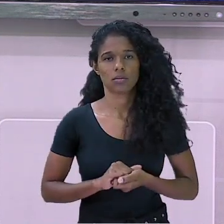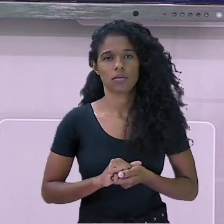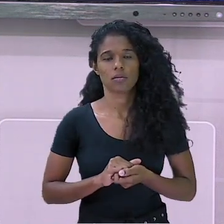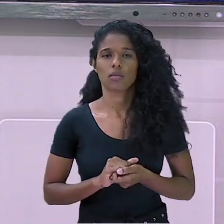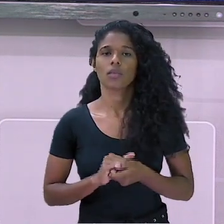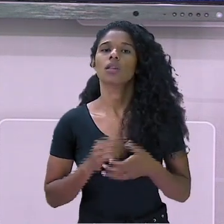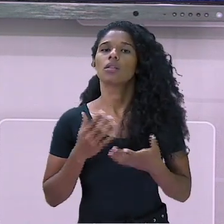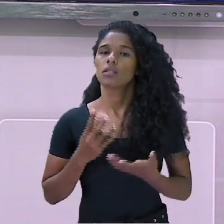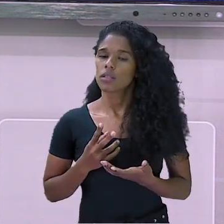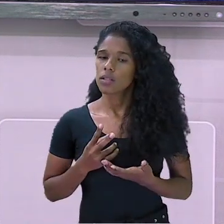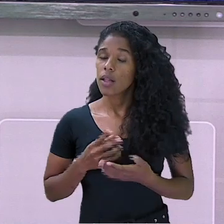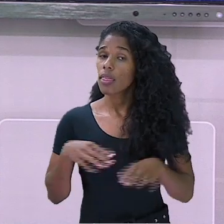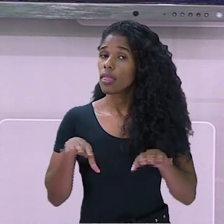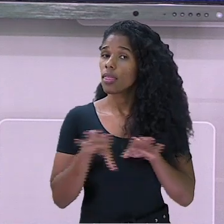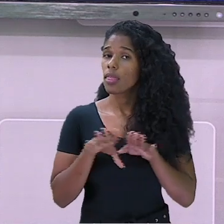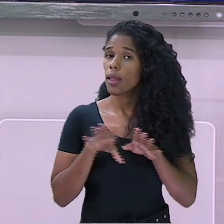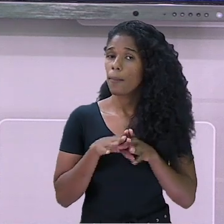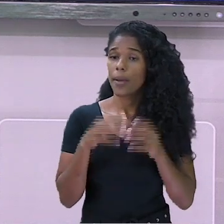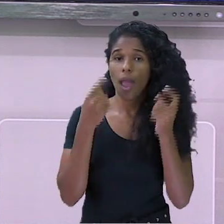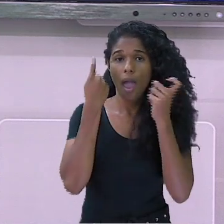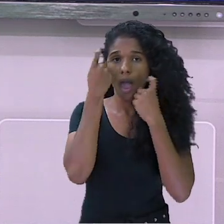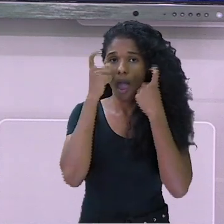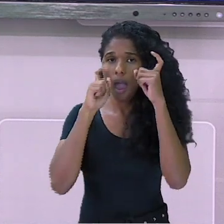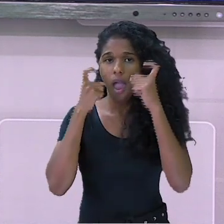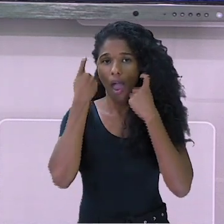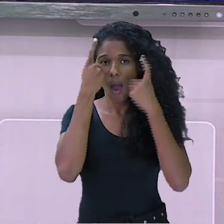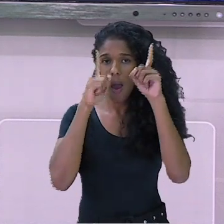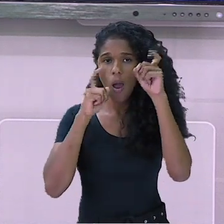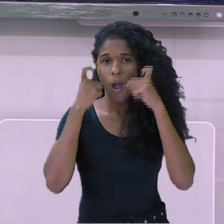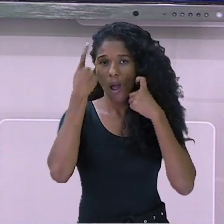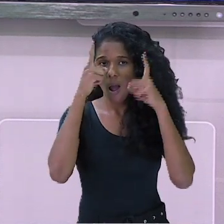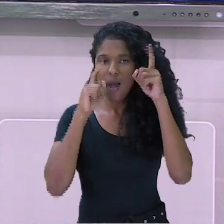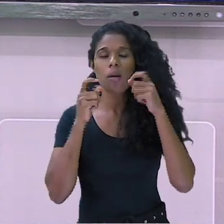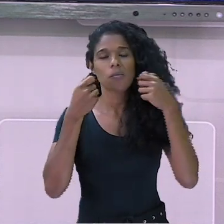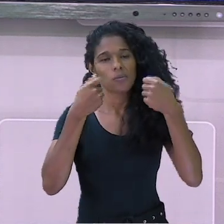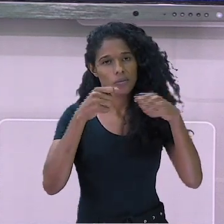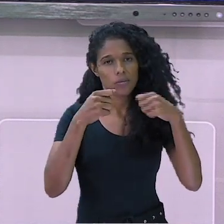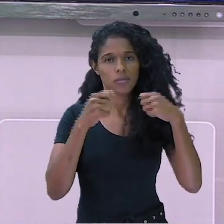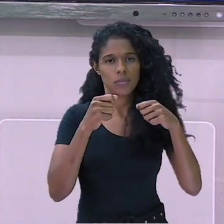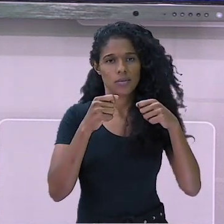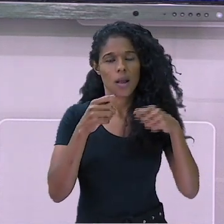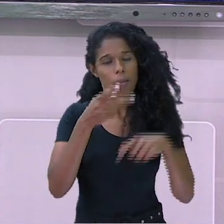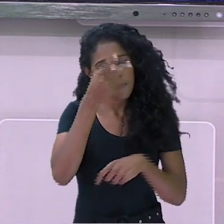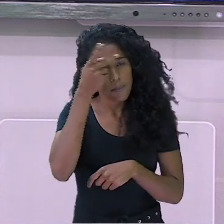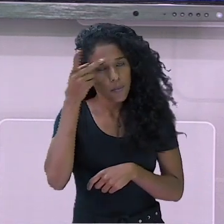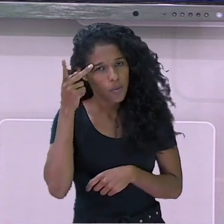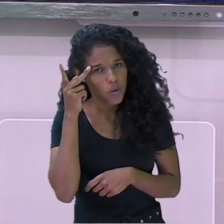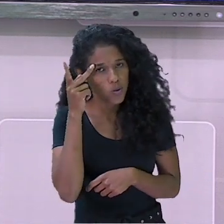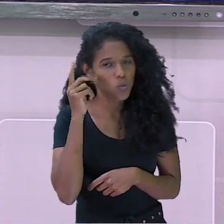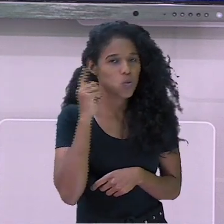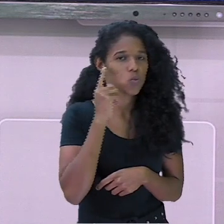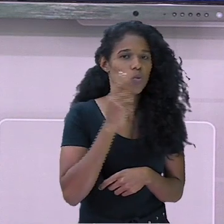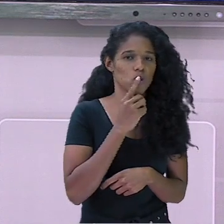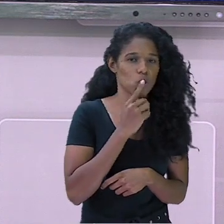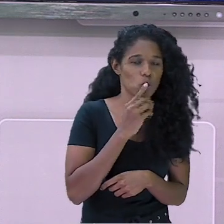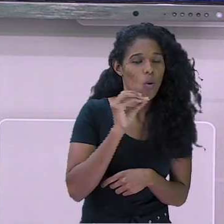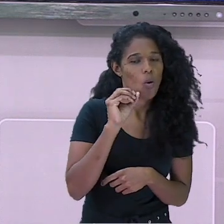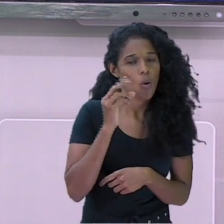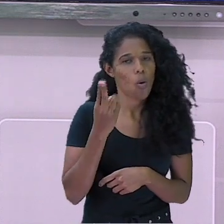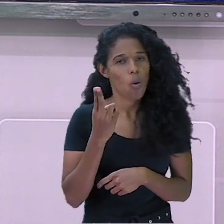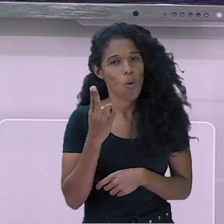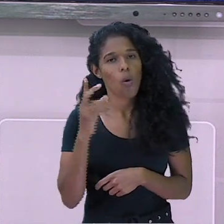Seja expressivo. Uma pessoa com deficiência auditiva ou surda consegue compreender as emoções